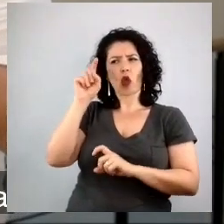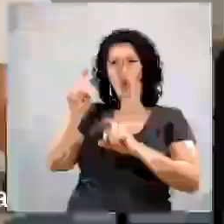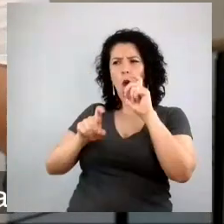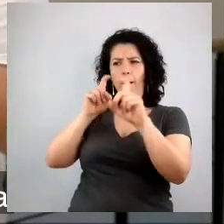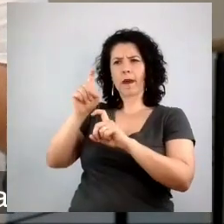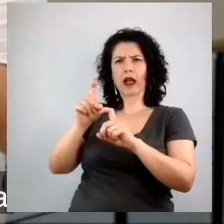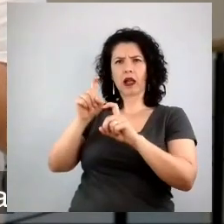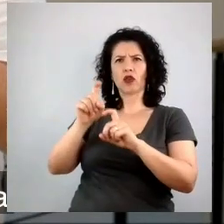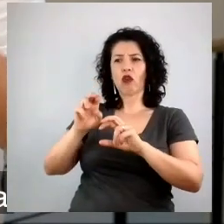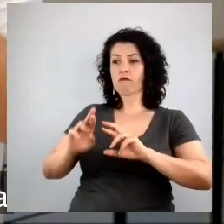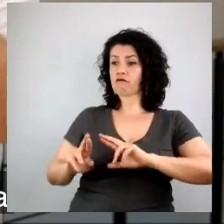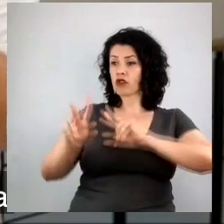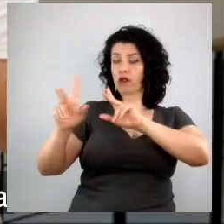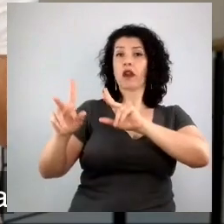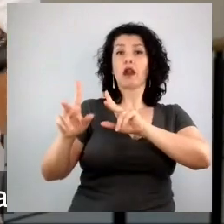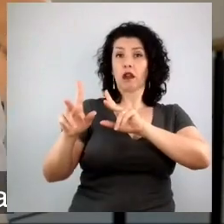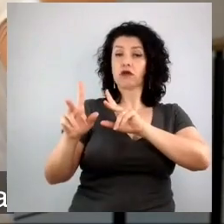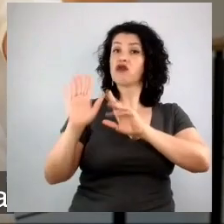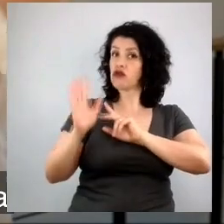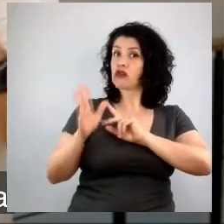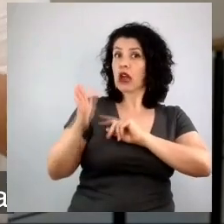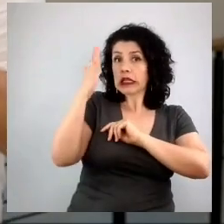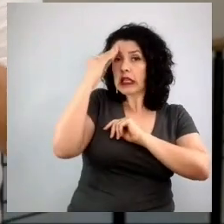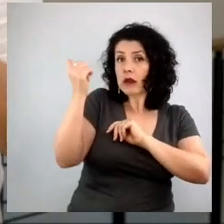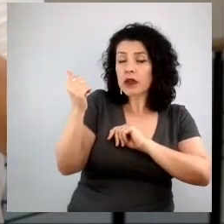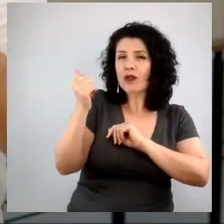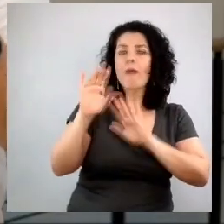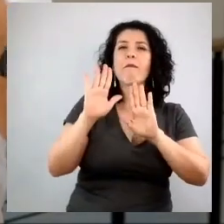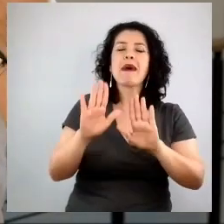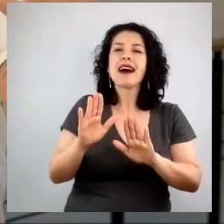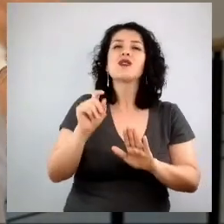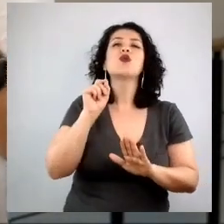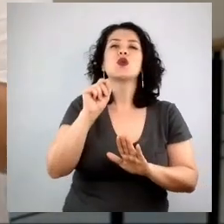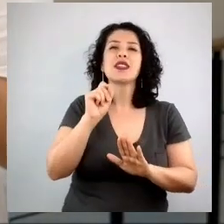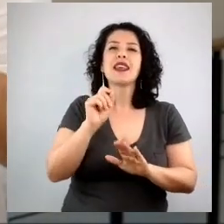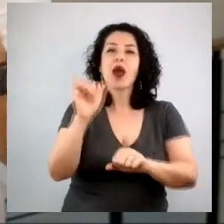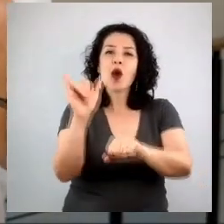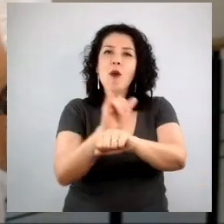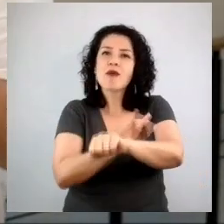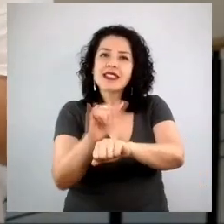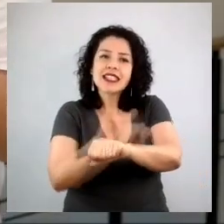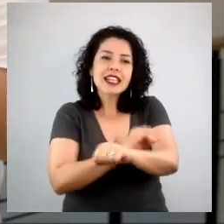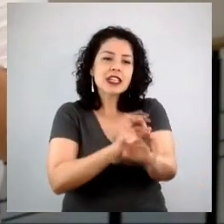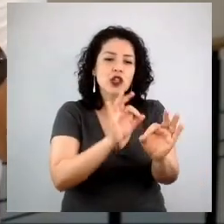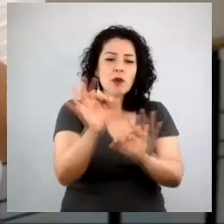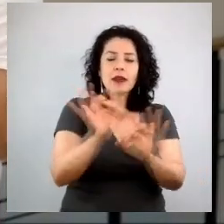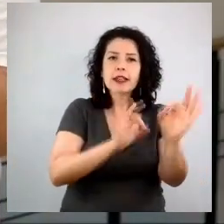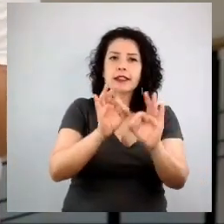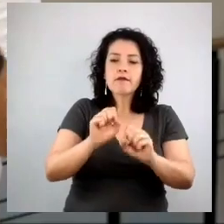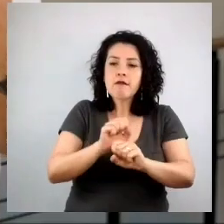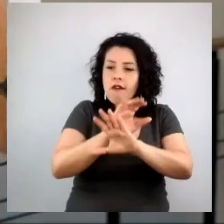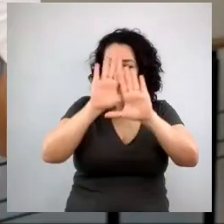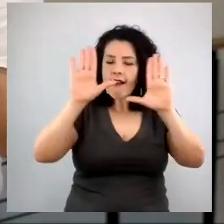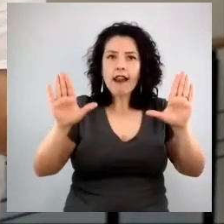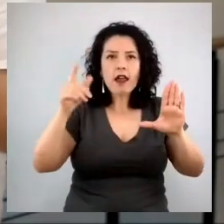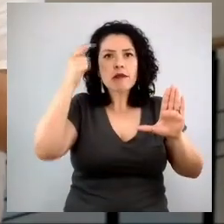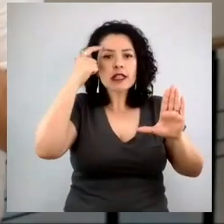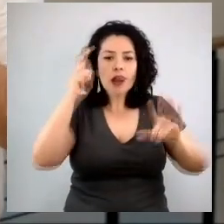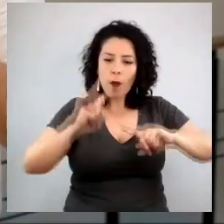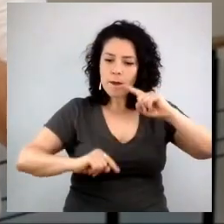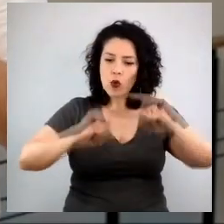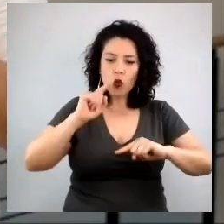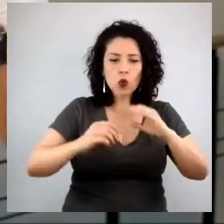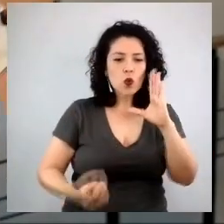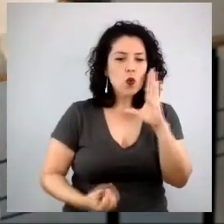Mas a verdade é que, uma vez que você tem clareza de quais são essas verdades fundamentais, os atributos do produto, da experiência de consumo,